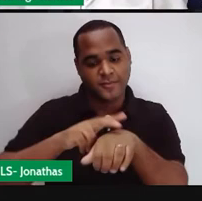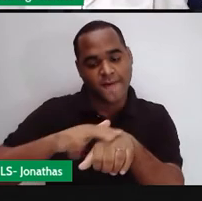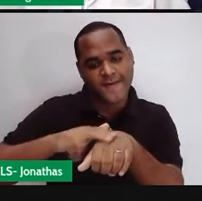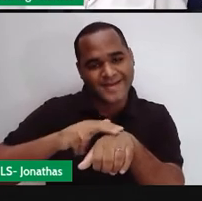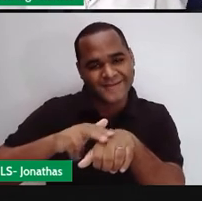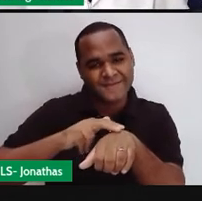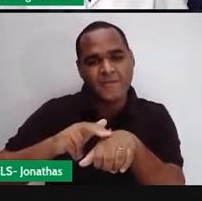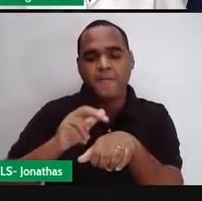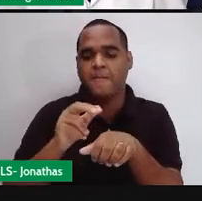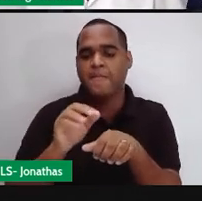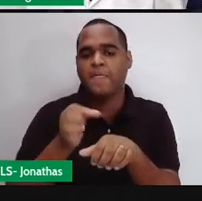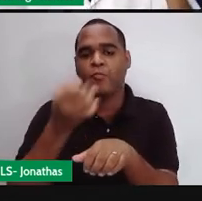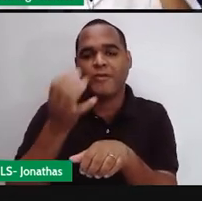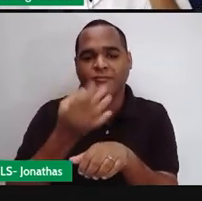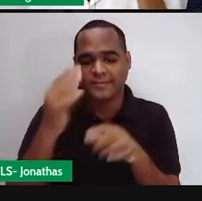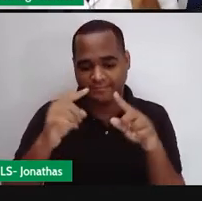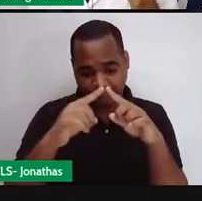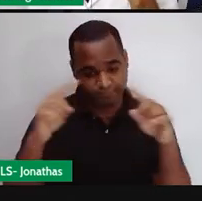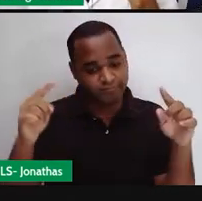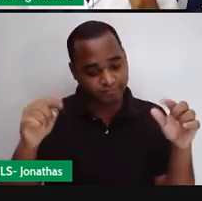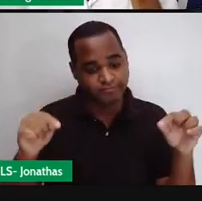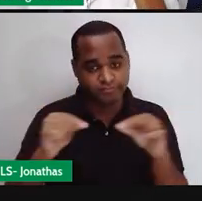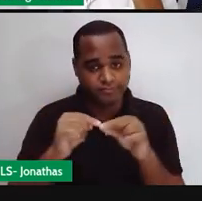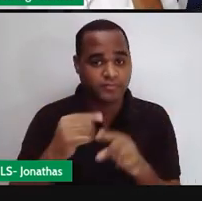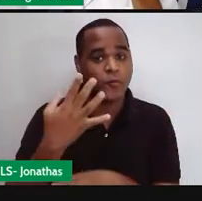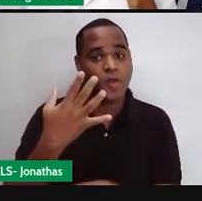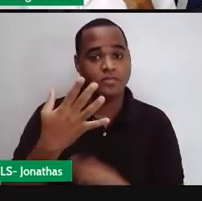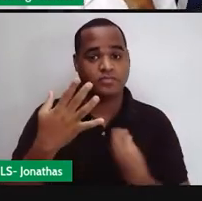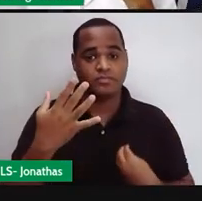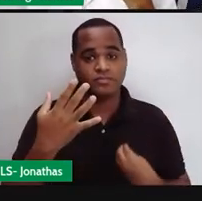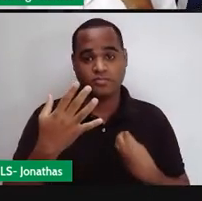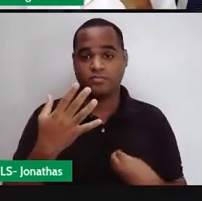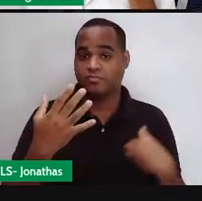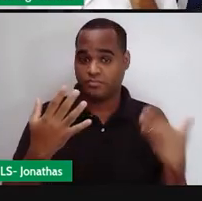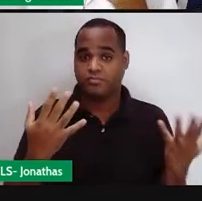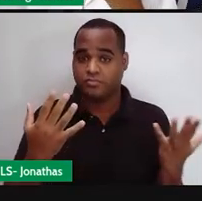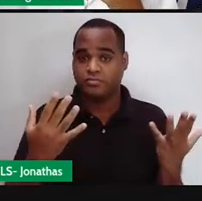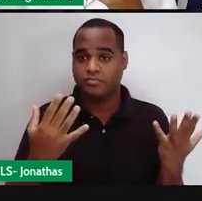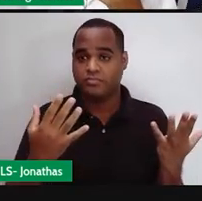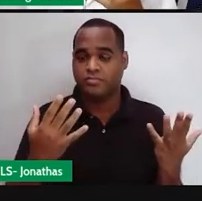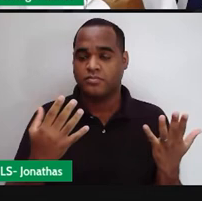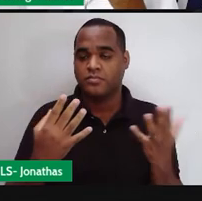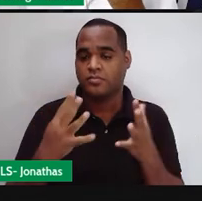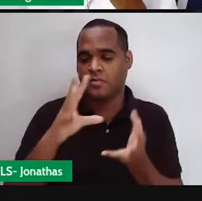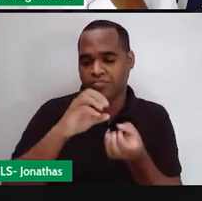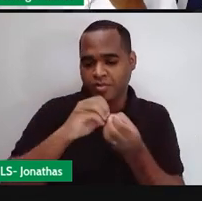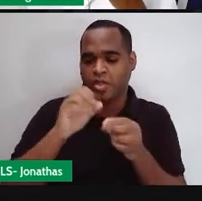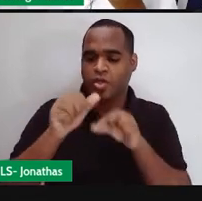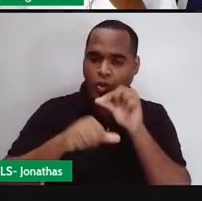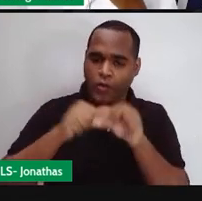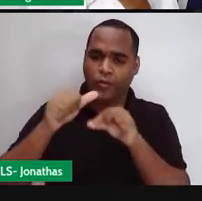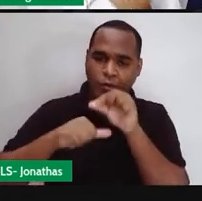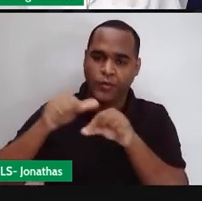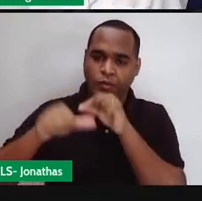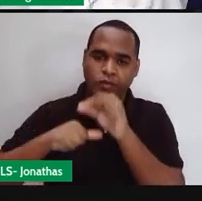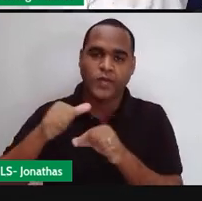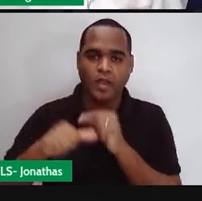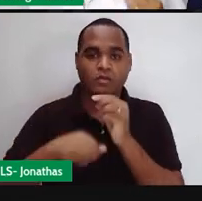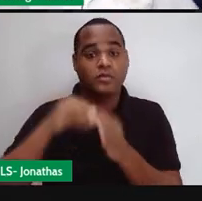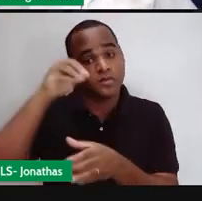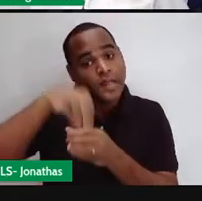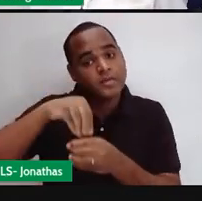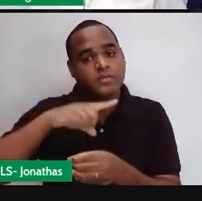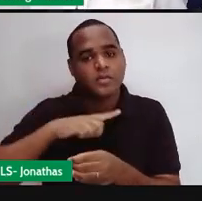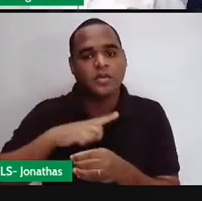lados tem o retângulo? Tem quatro lados. Esses quatro lados vão fazer no retângulo quatro ângulos internos.